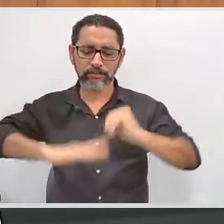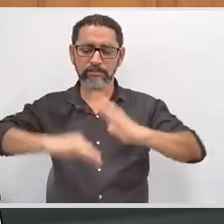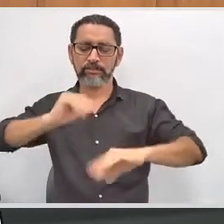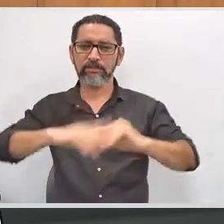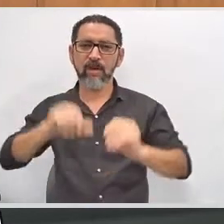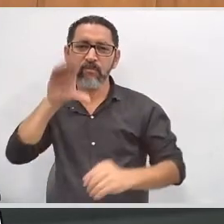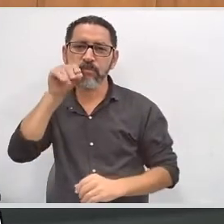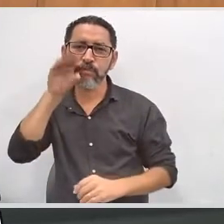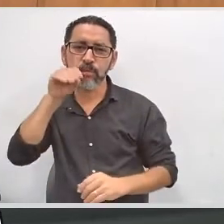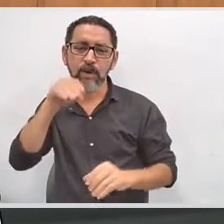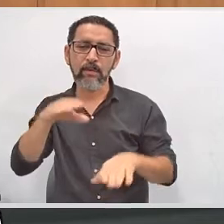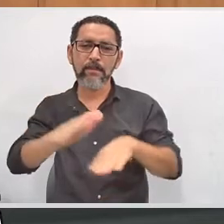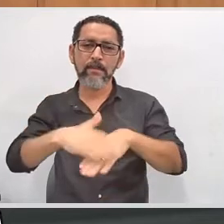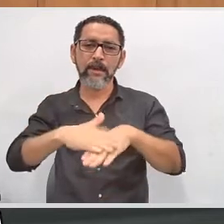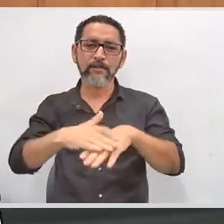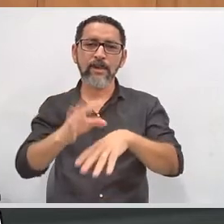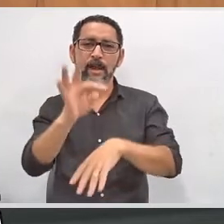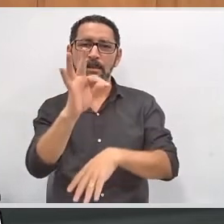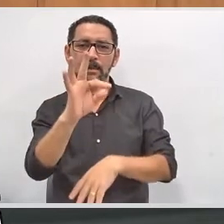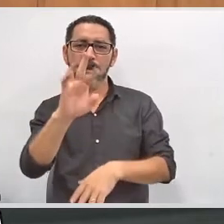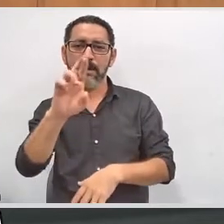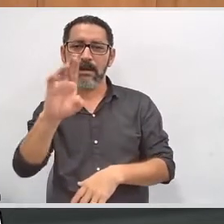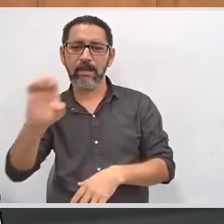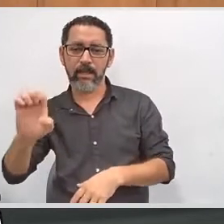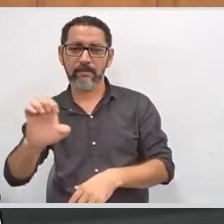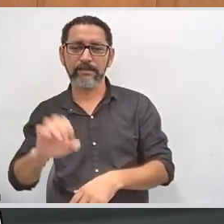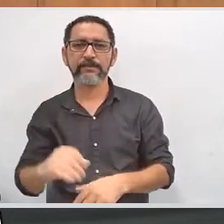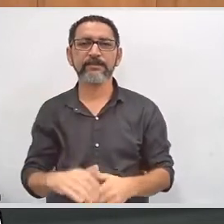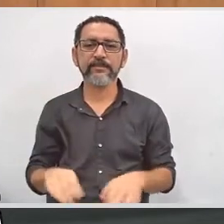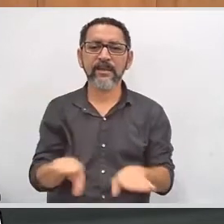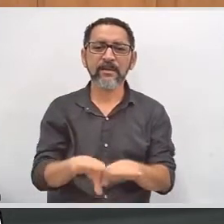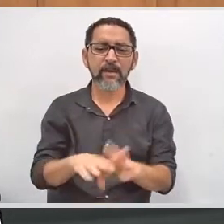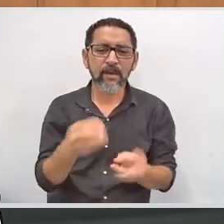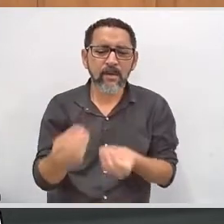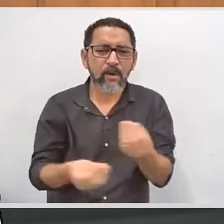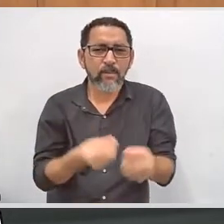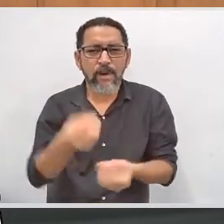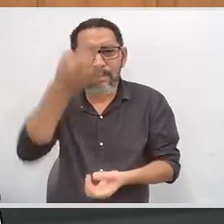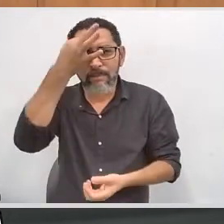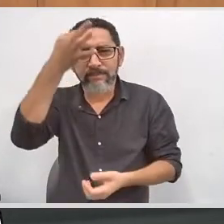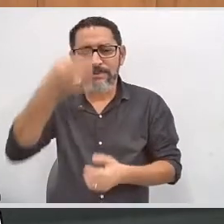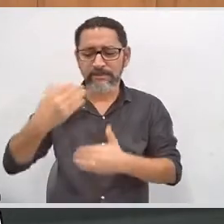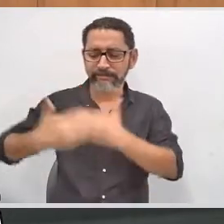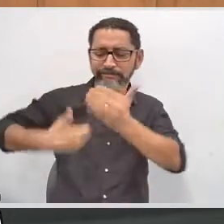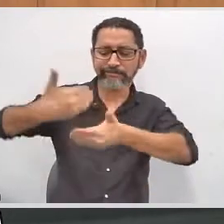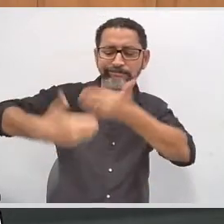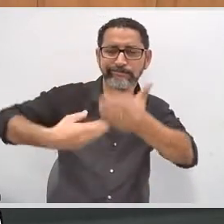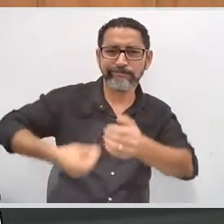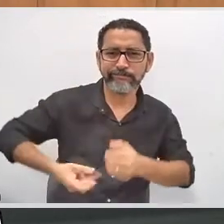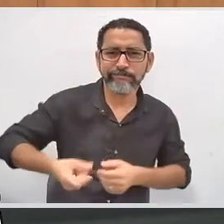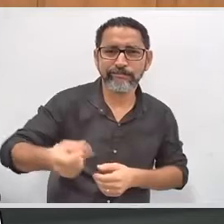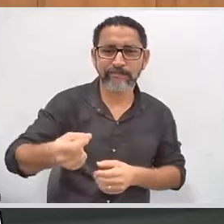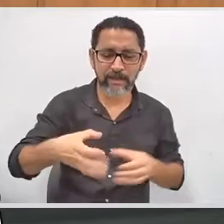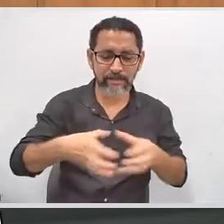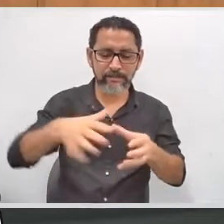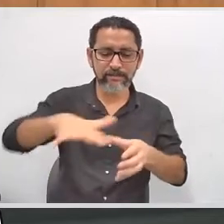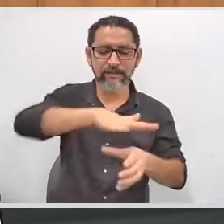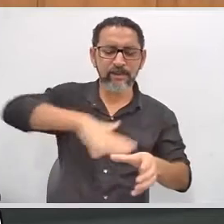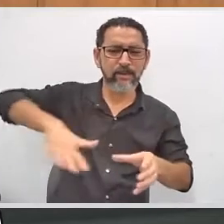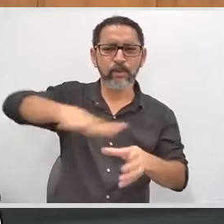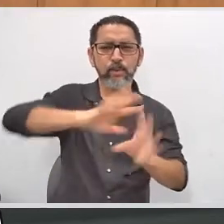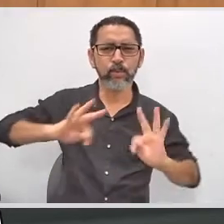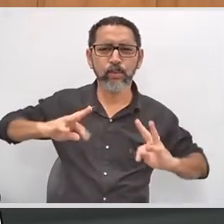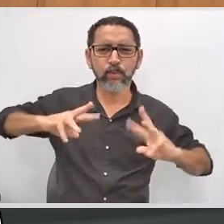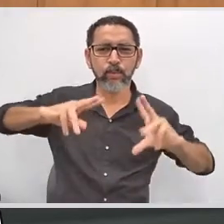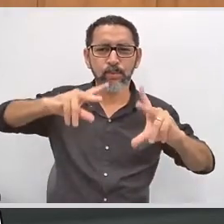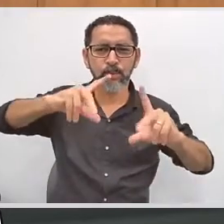dos próprios juízes eleitorais e também nessa conscientização permanente da comunidade para os